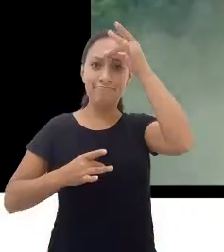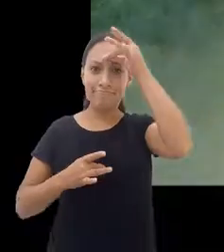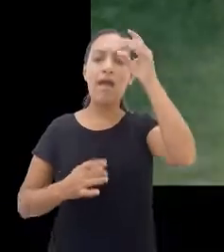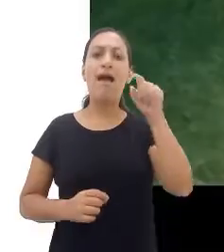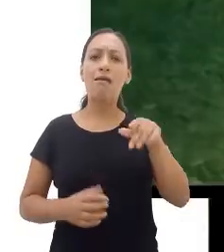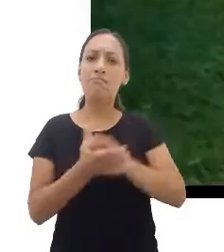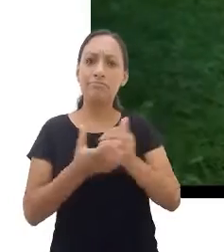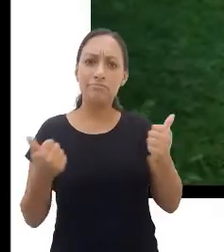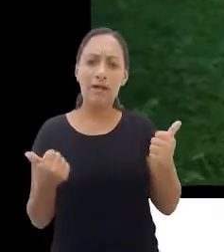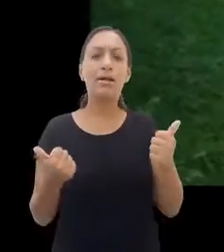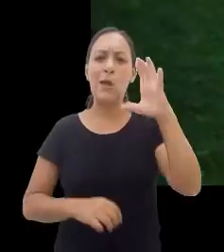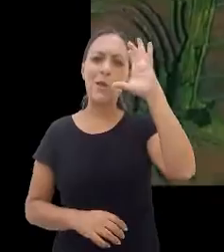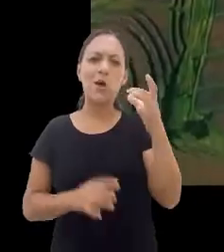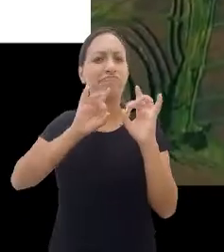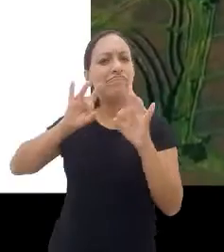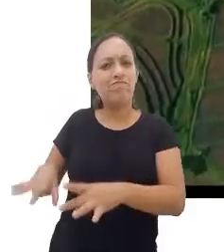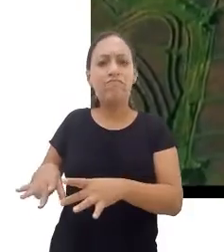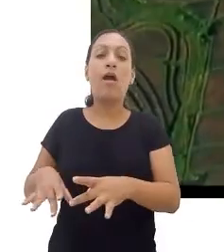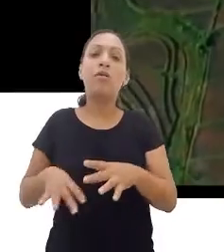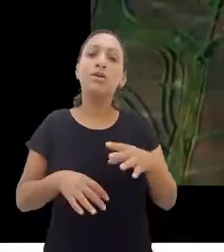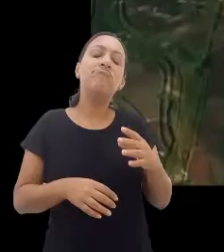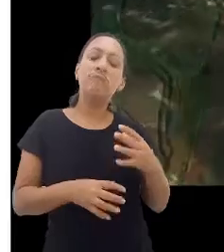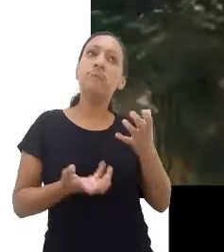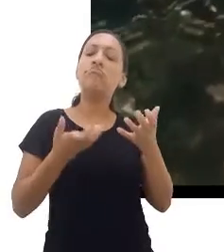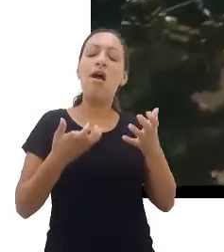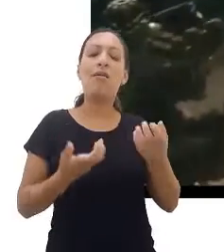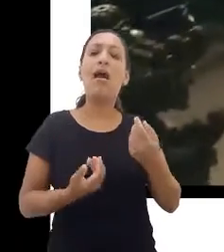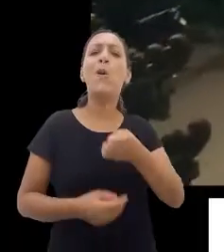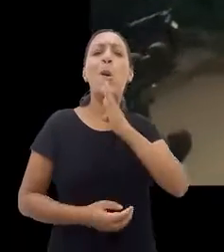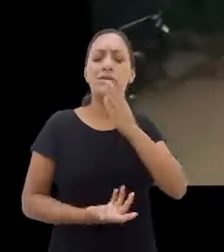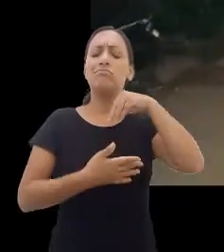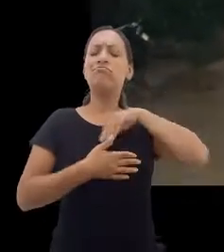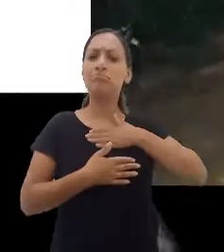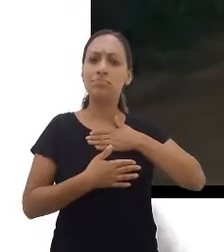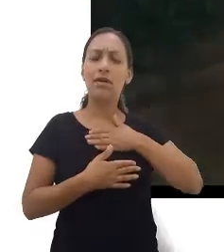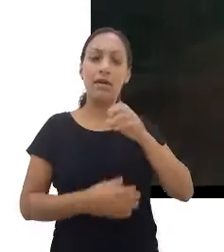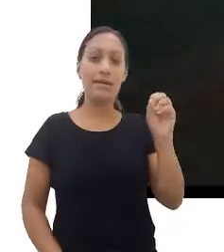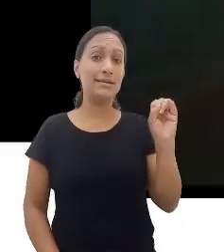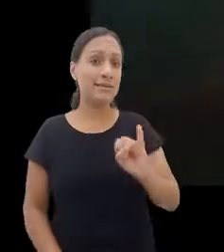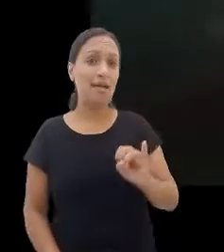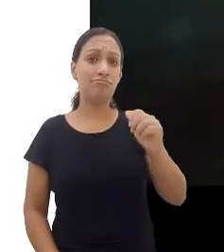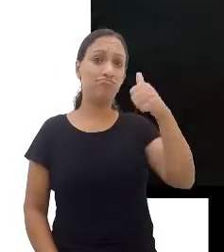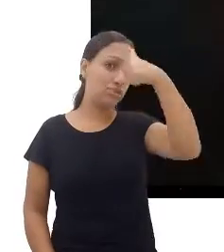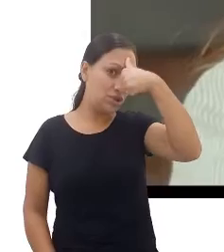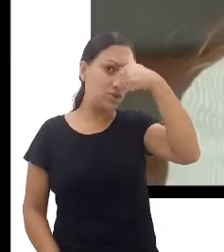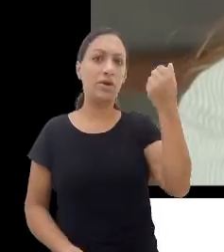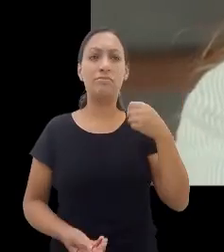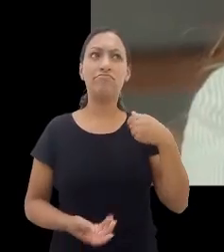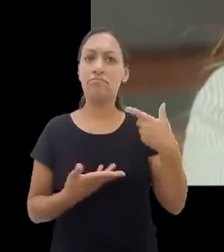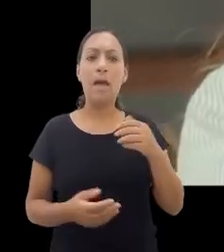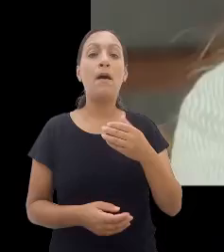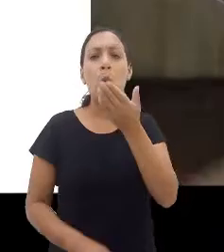decide largar tudo e ir em direção ao autoconhecimento, mais especificamente à Itália, Bali e Índia. Comer, rezar e amar,